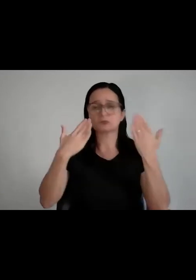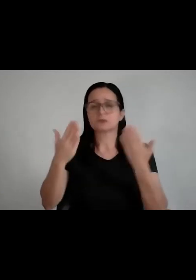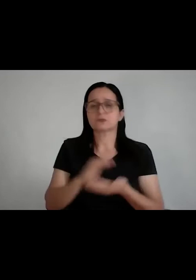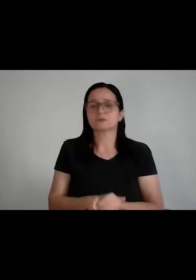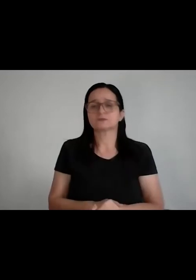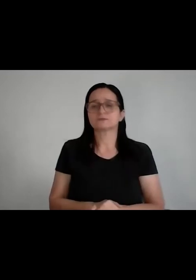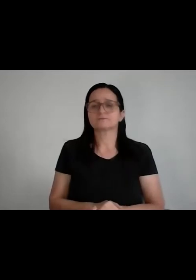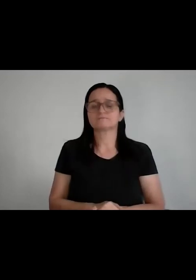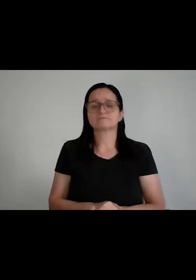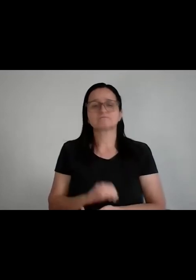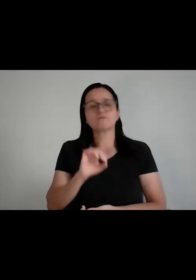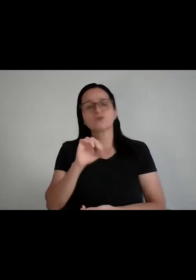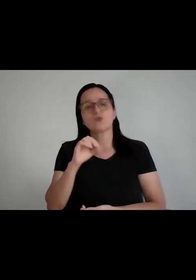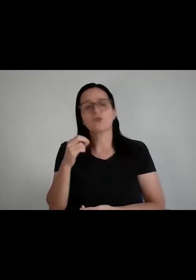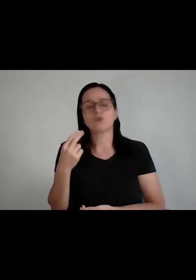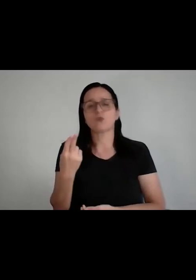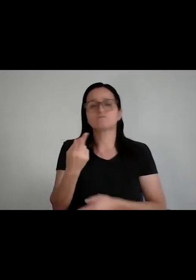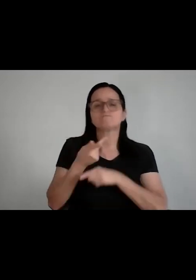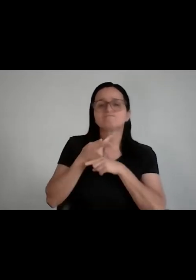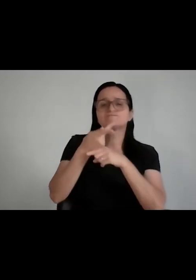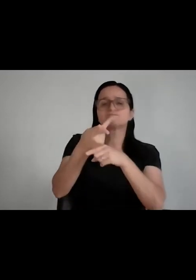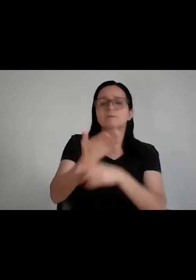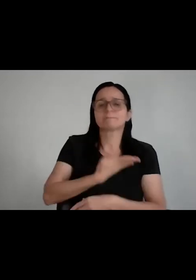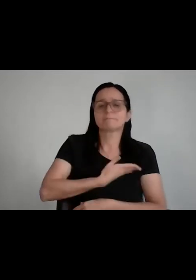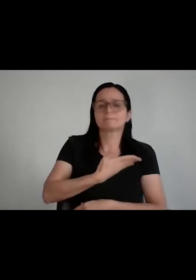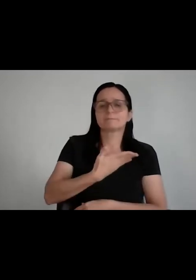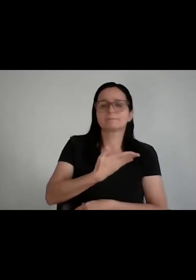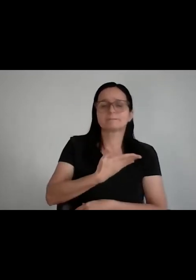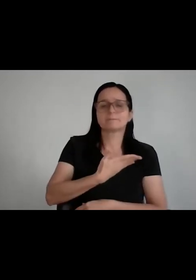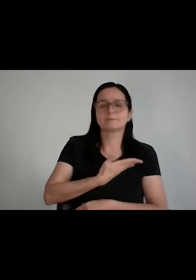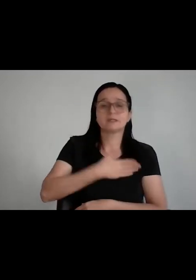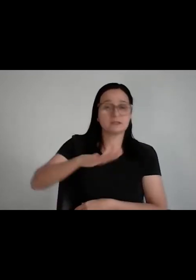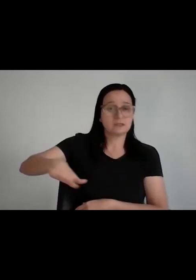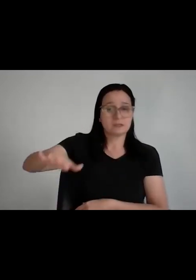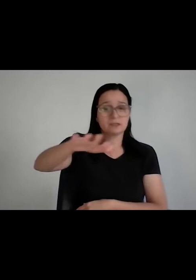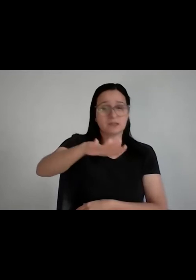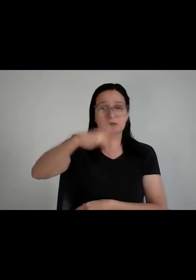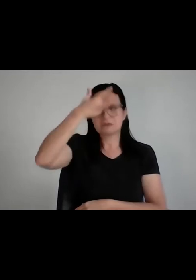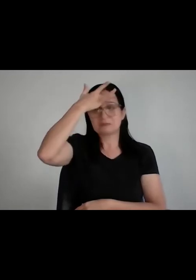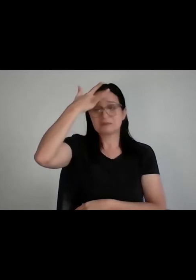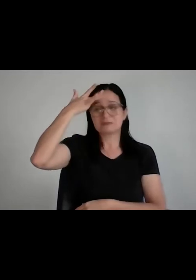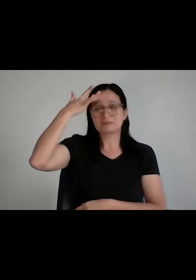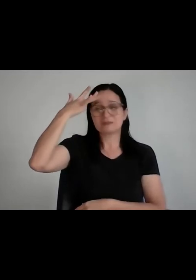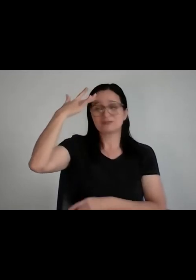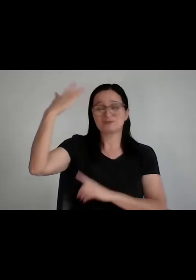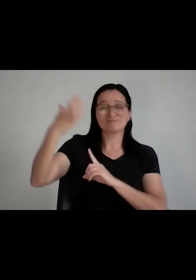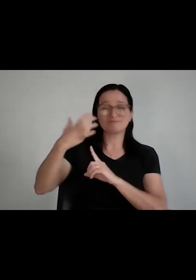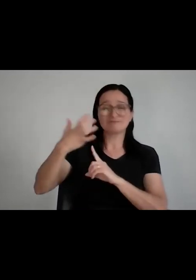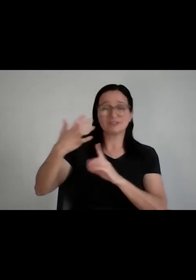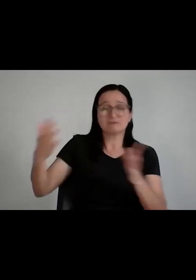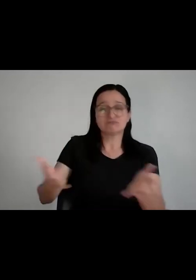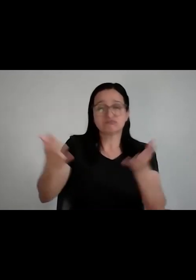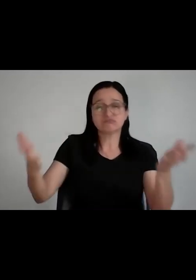pode ser buscar nos amigos, nas pessoas que te incentivam, você precisa de gente para incentivar, porque o seu problema maior hoje é